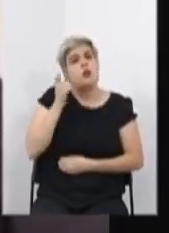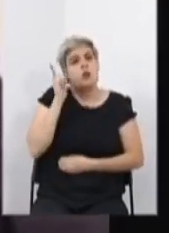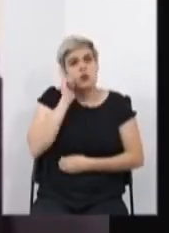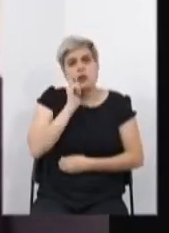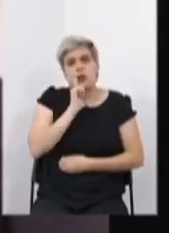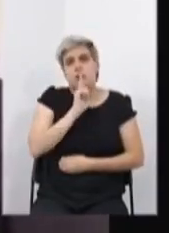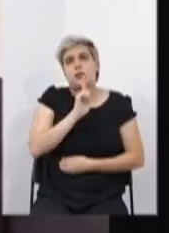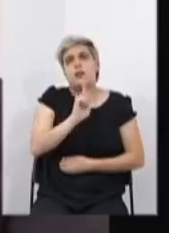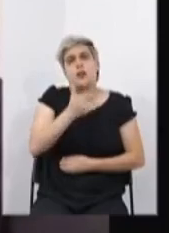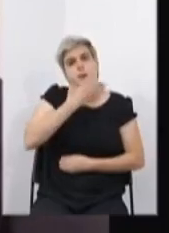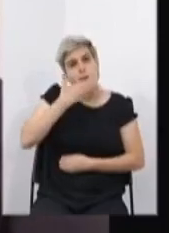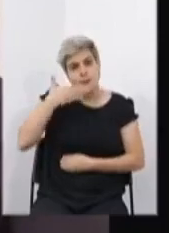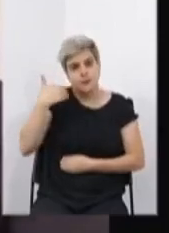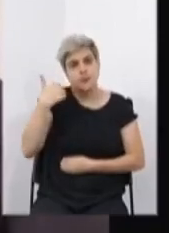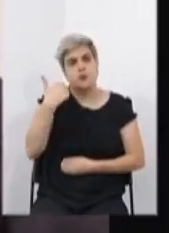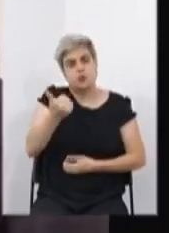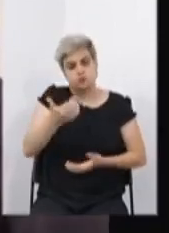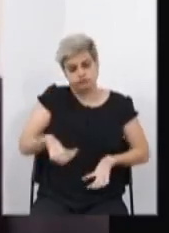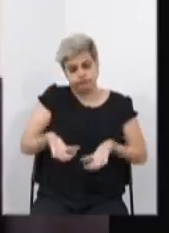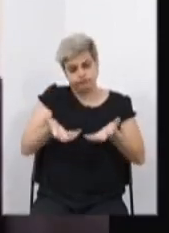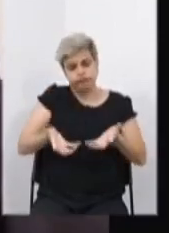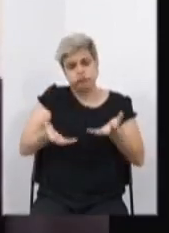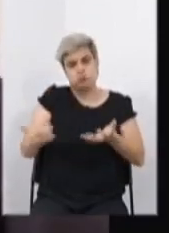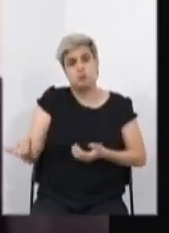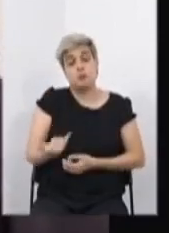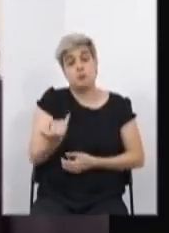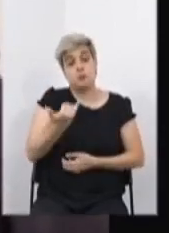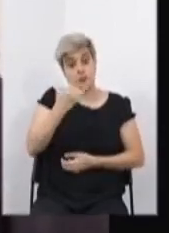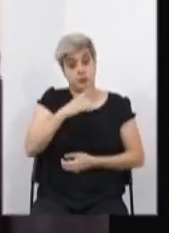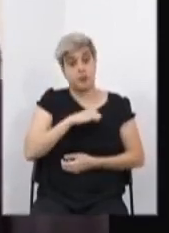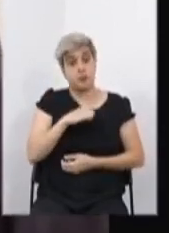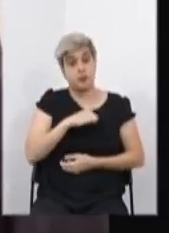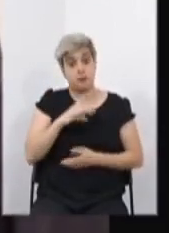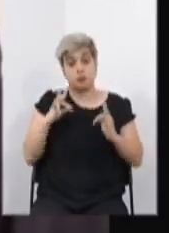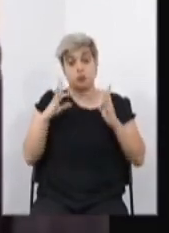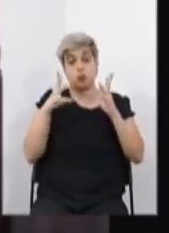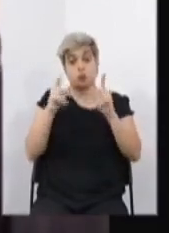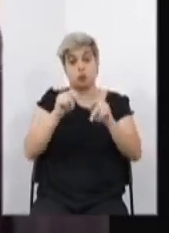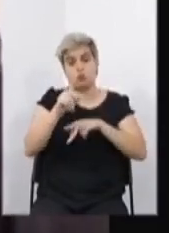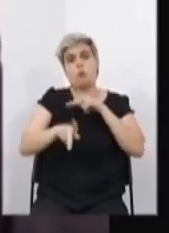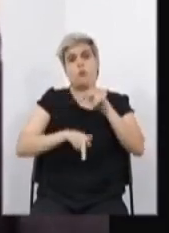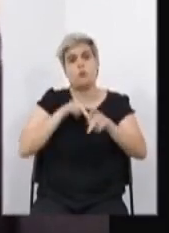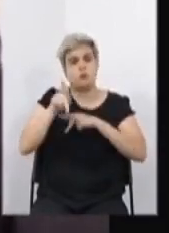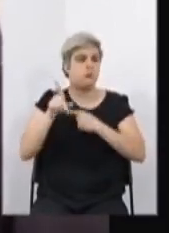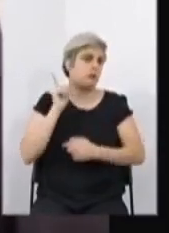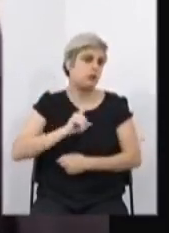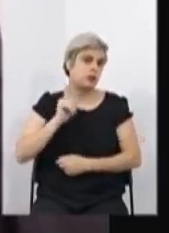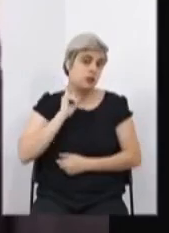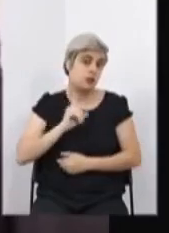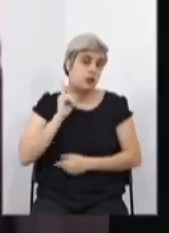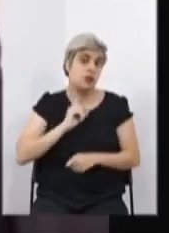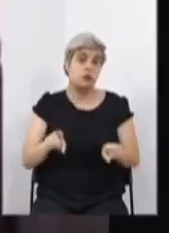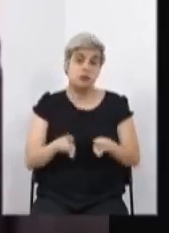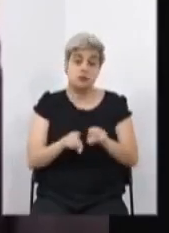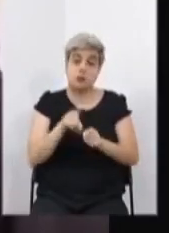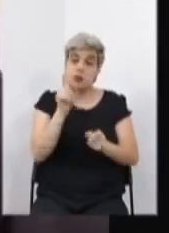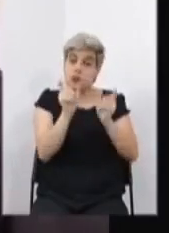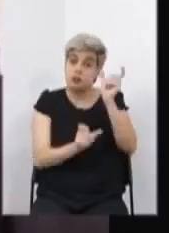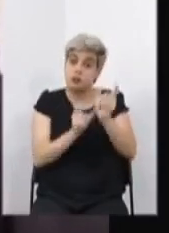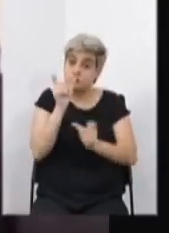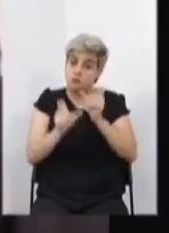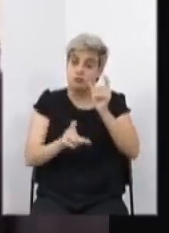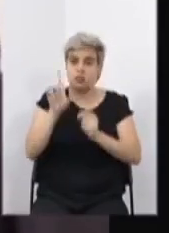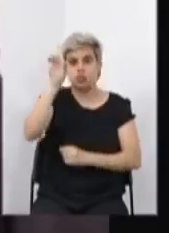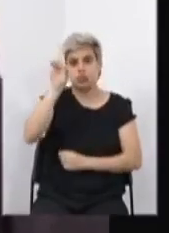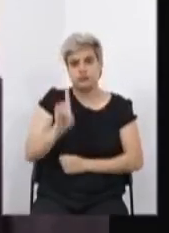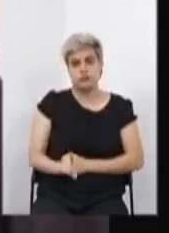dessa melhoria, dessa iniciativa fundamental para toda a nossa população mineira e em especial as pessoas com